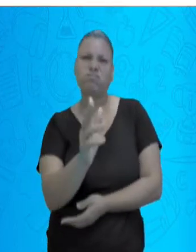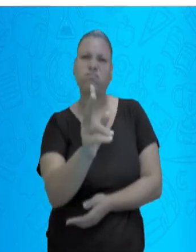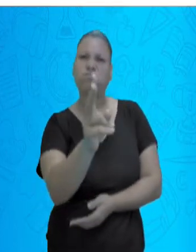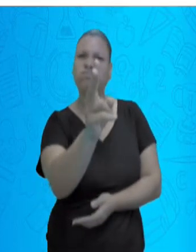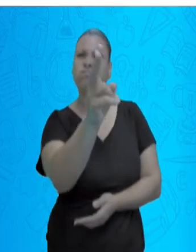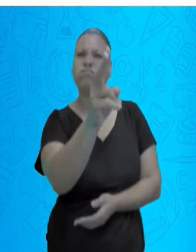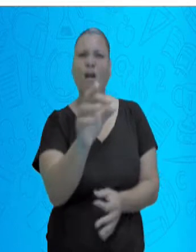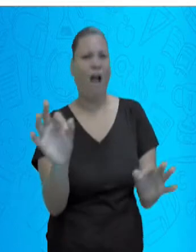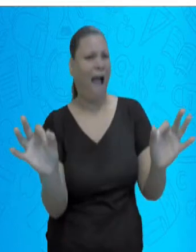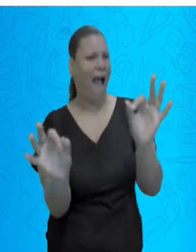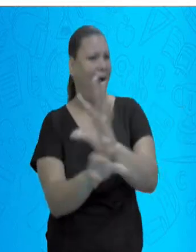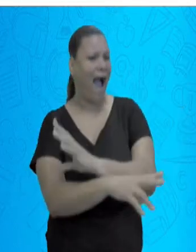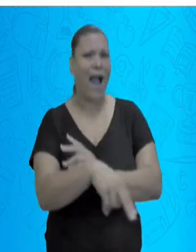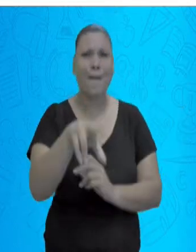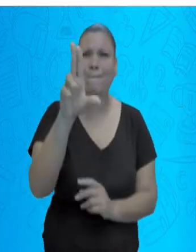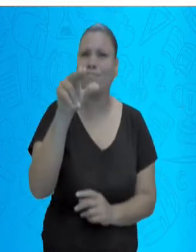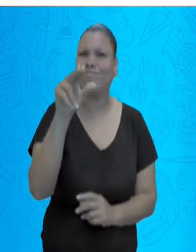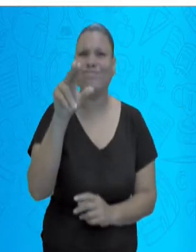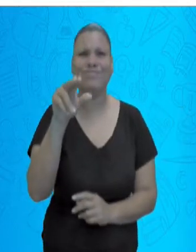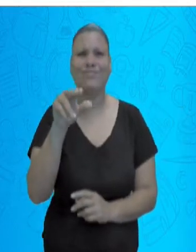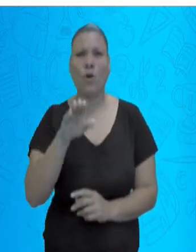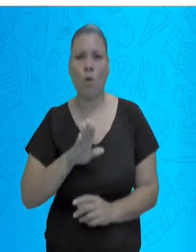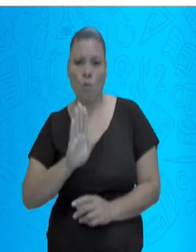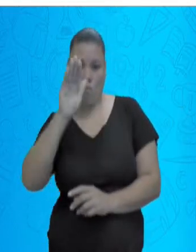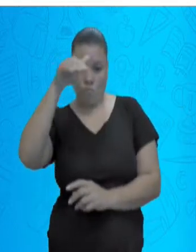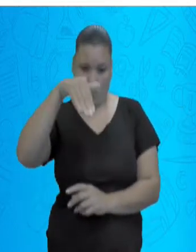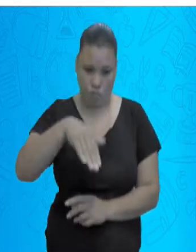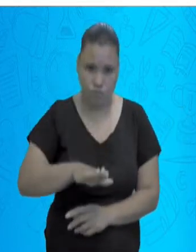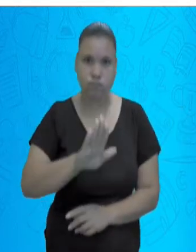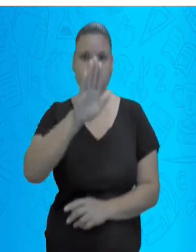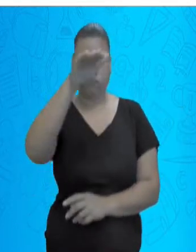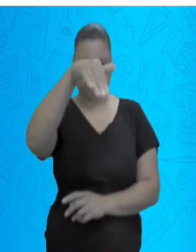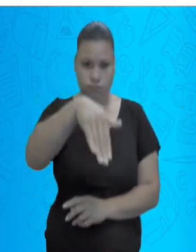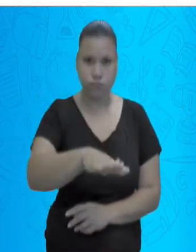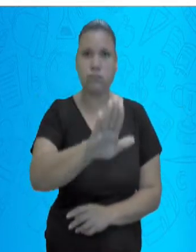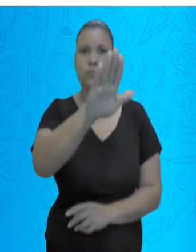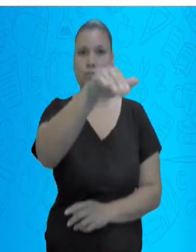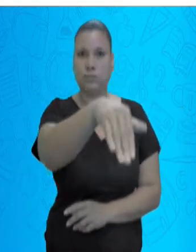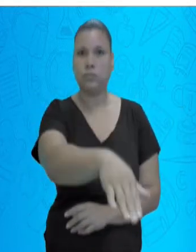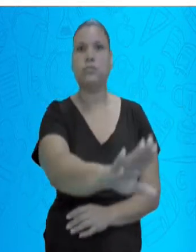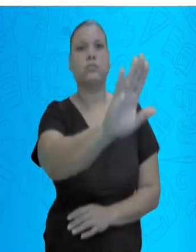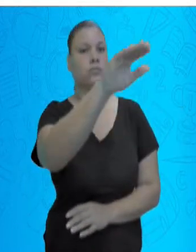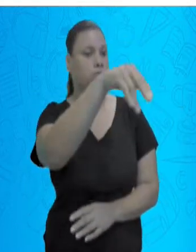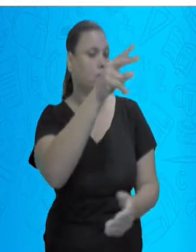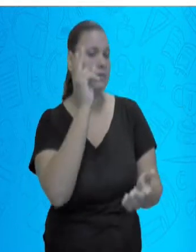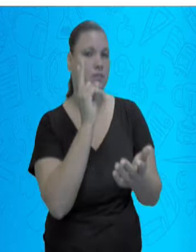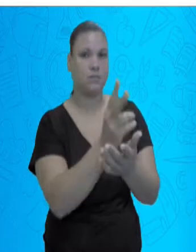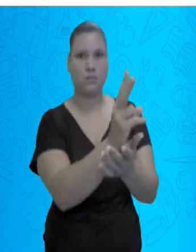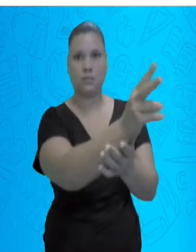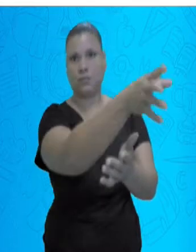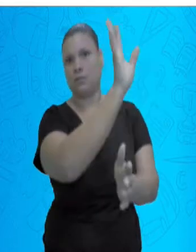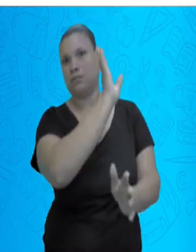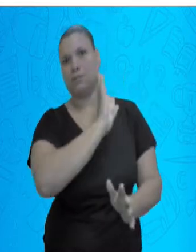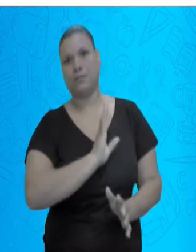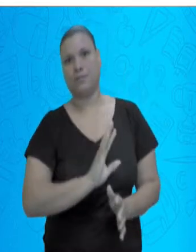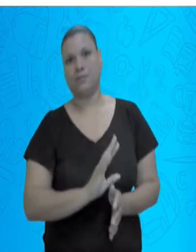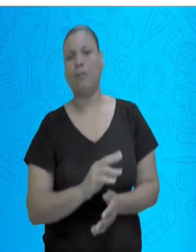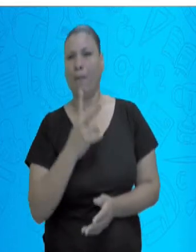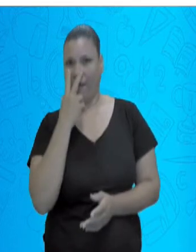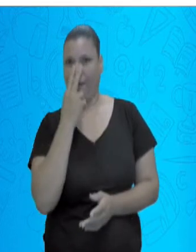Que são onduladas, são linhas onduladas, que a gente olha e dá a dimensão de não vai acabar mais. Viu que diferentes